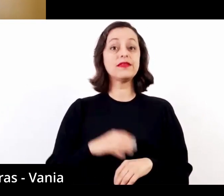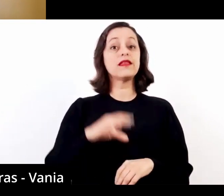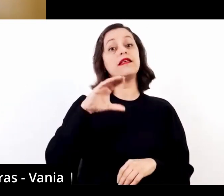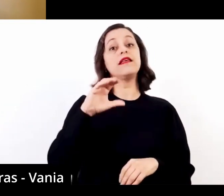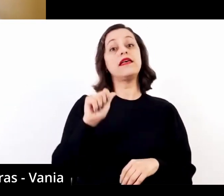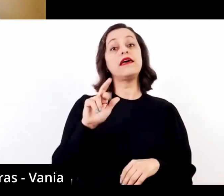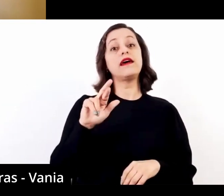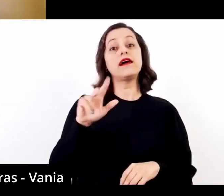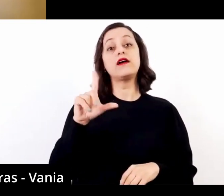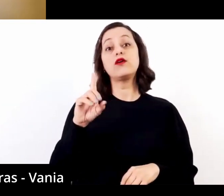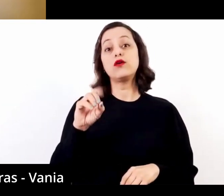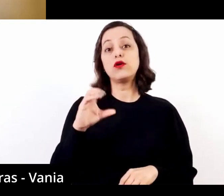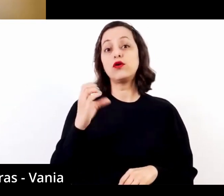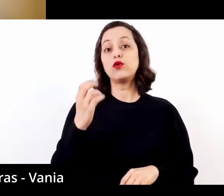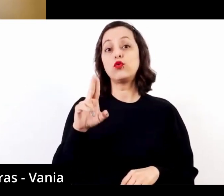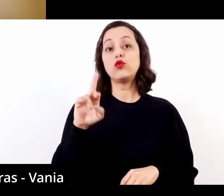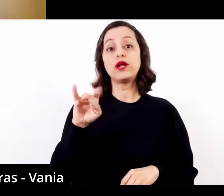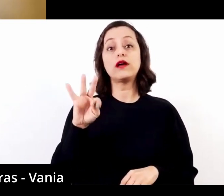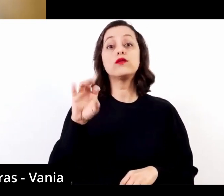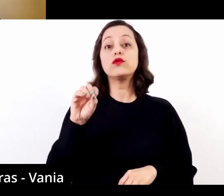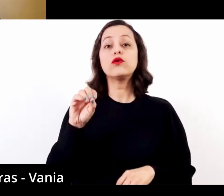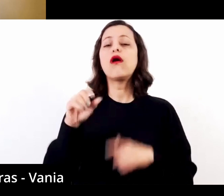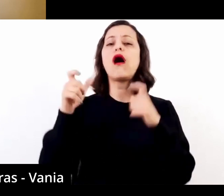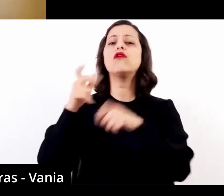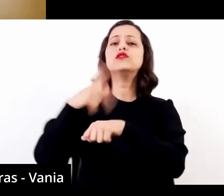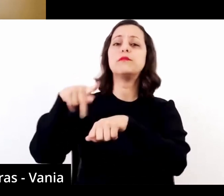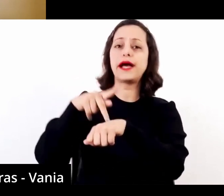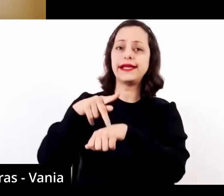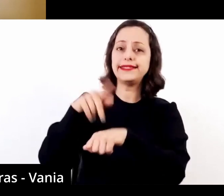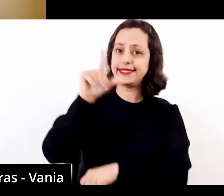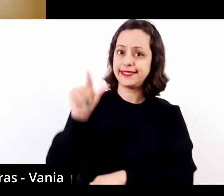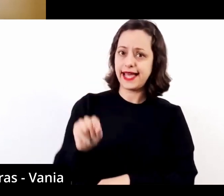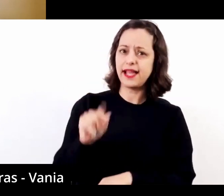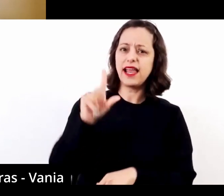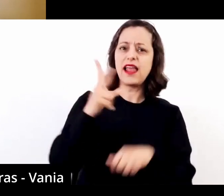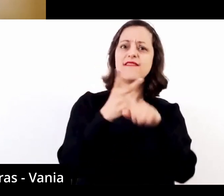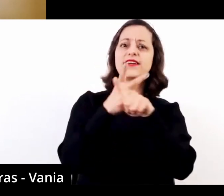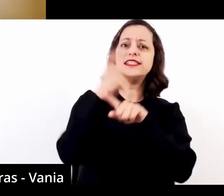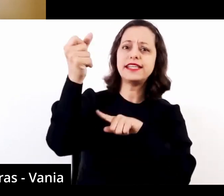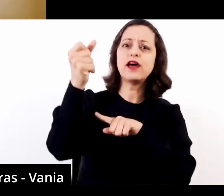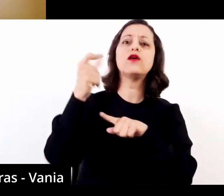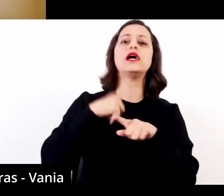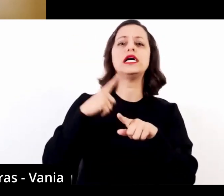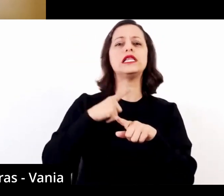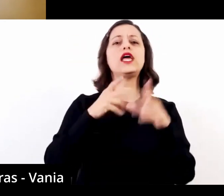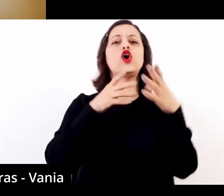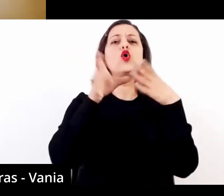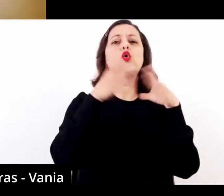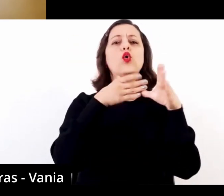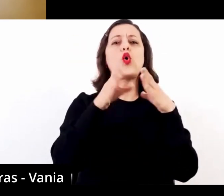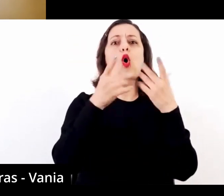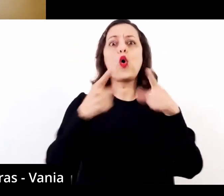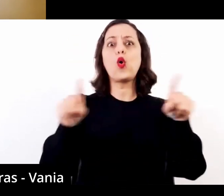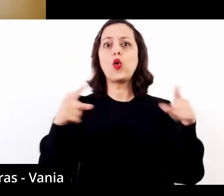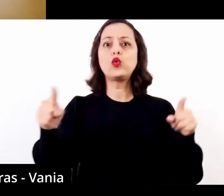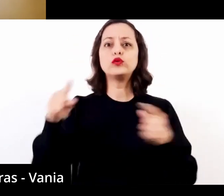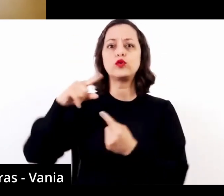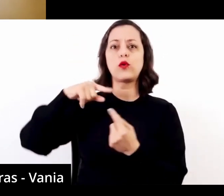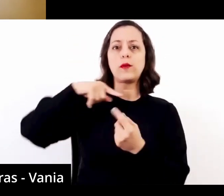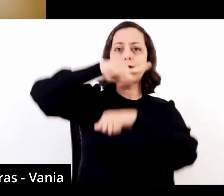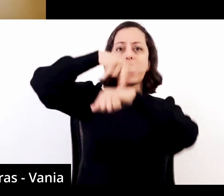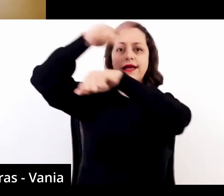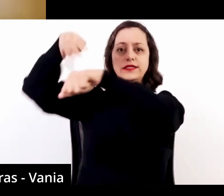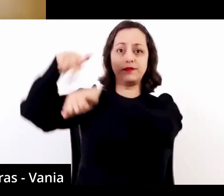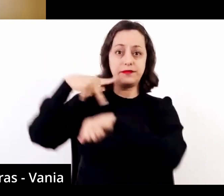Carlo Curatolo é um violonista italiano, vencedor de mais de 30 concursos internacionais e, entre